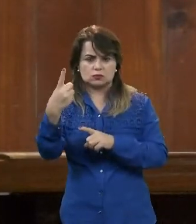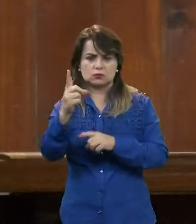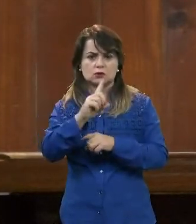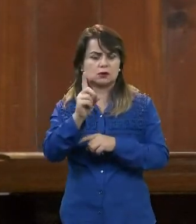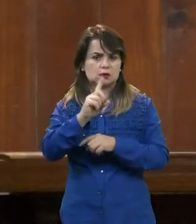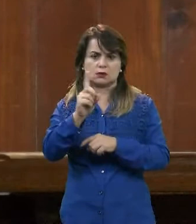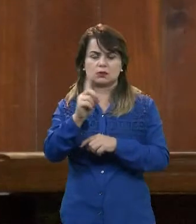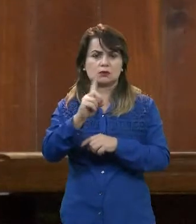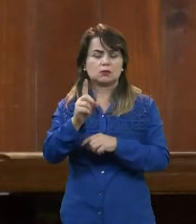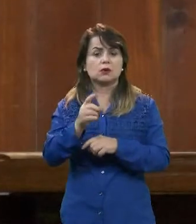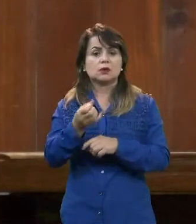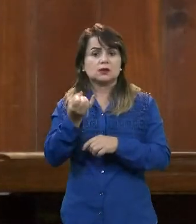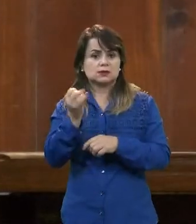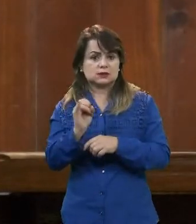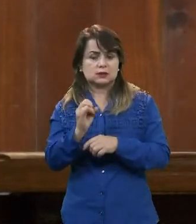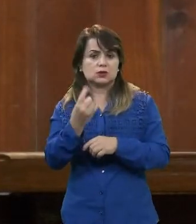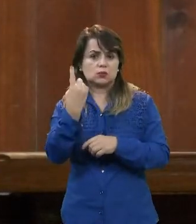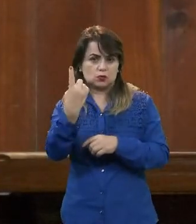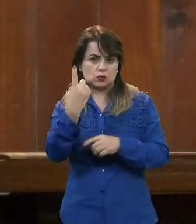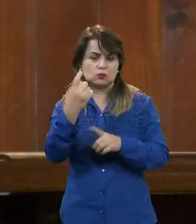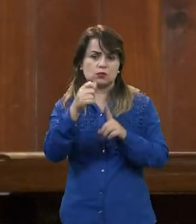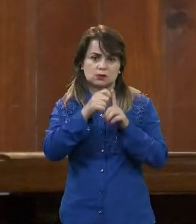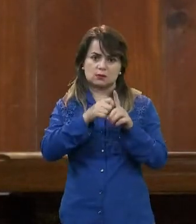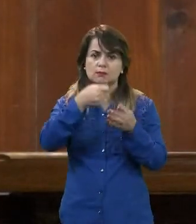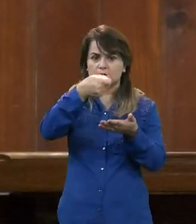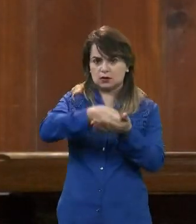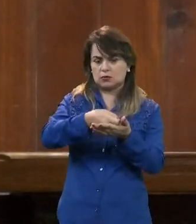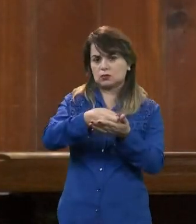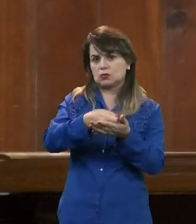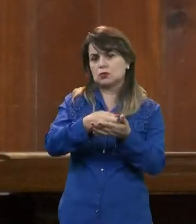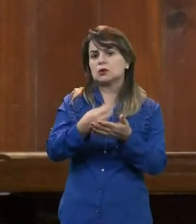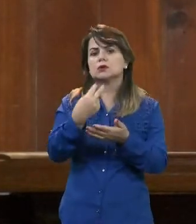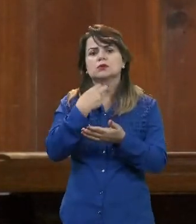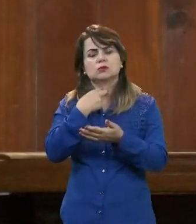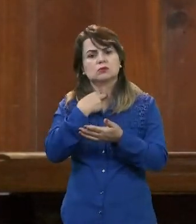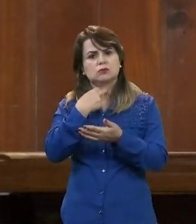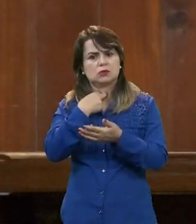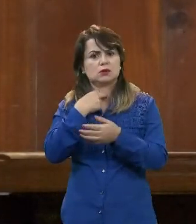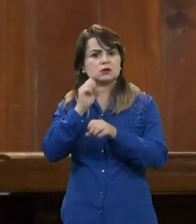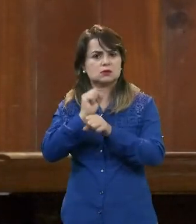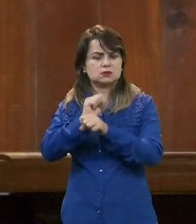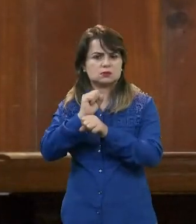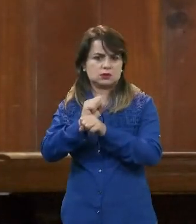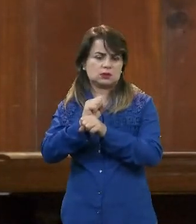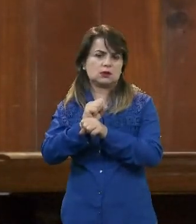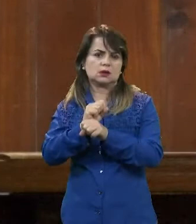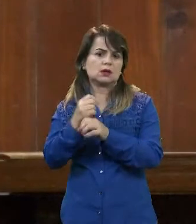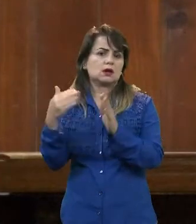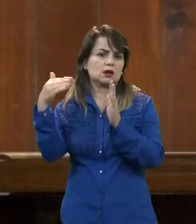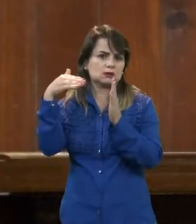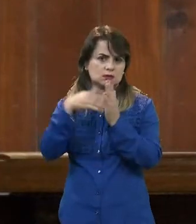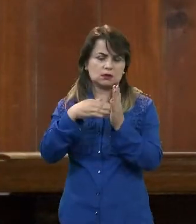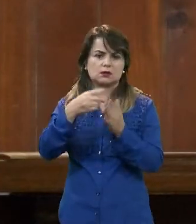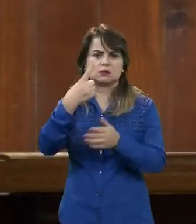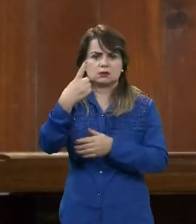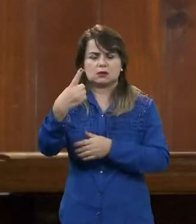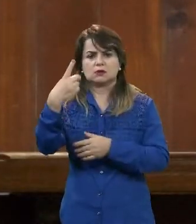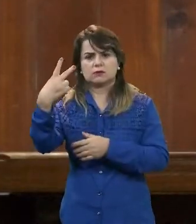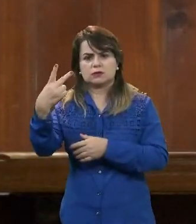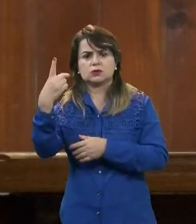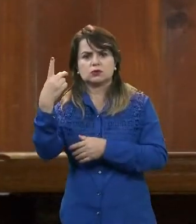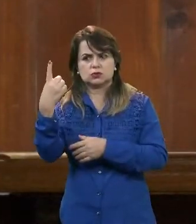120, pagou uma, ela está com 119. Então, não posso prorrogar duas porque iria para 121. Eu tenho que manter